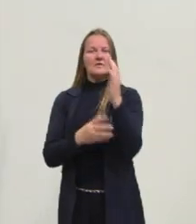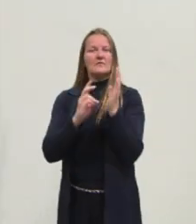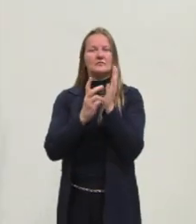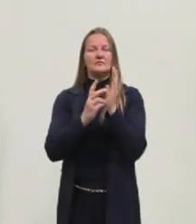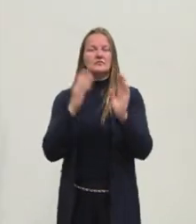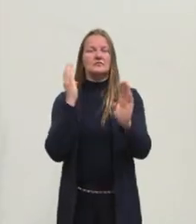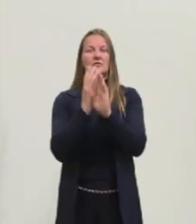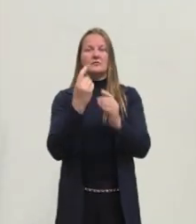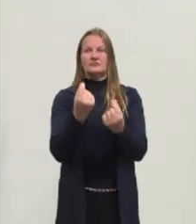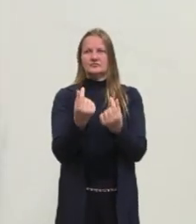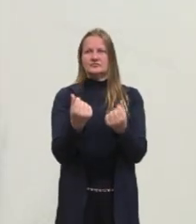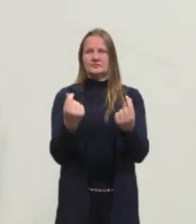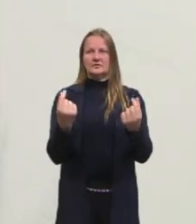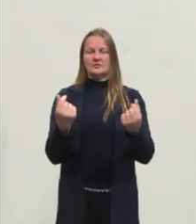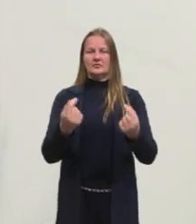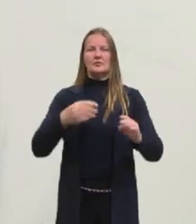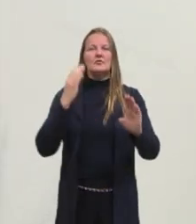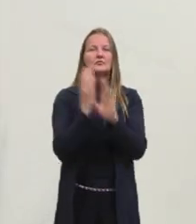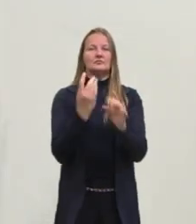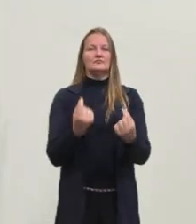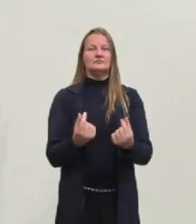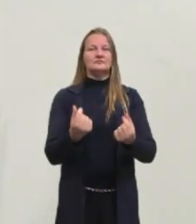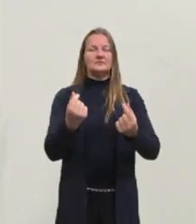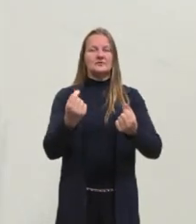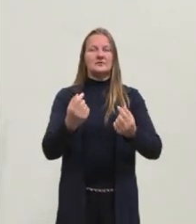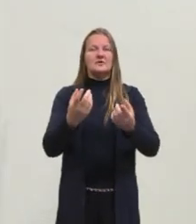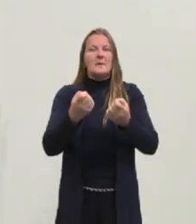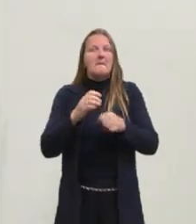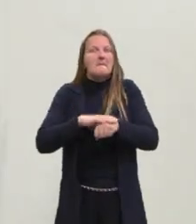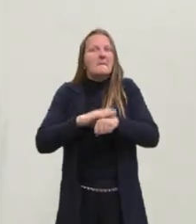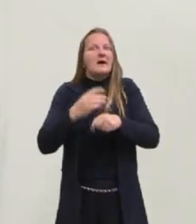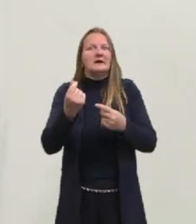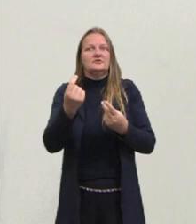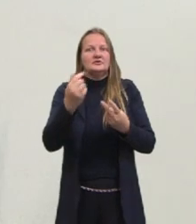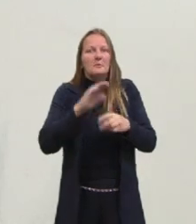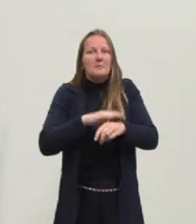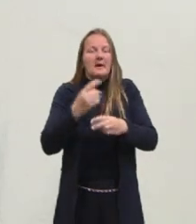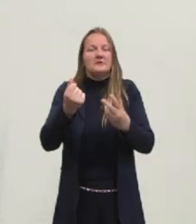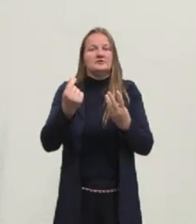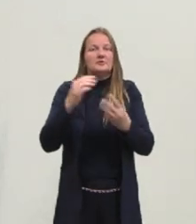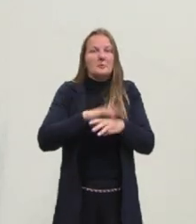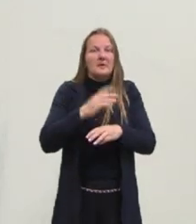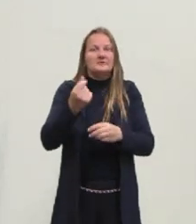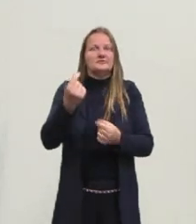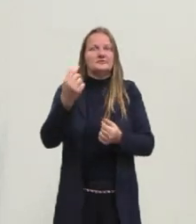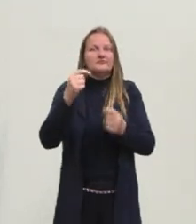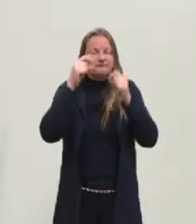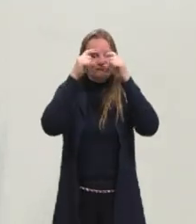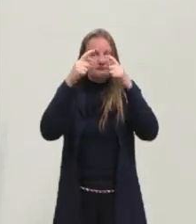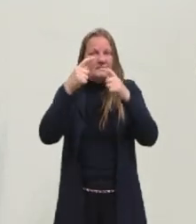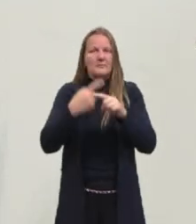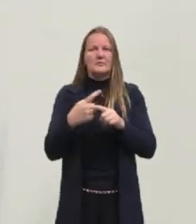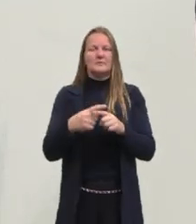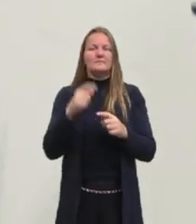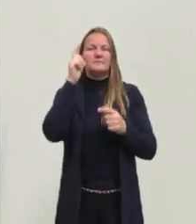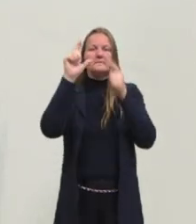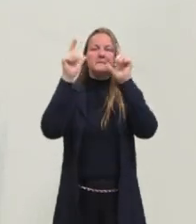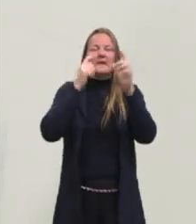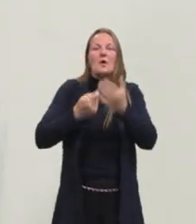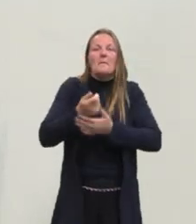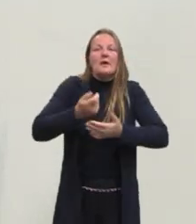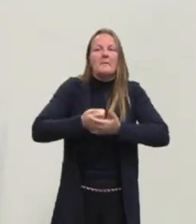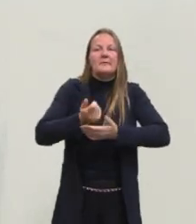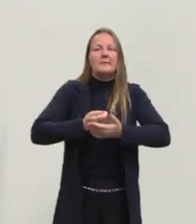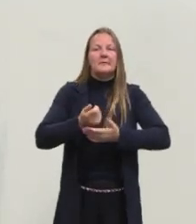ele descobre o dinheiro. E, quando ele descobre o dinheiro, ele quer ter mais dinheiro, e mais dinheiro, e mais dinheiro. Por quê? Porque ele consegue comprar